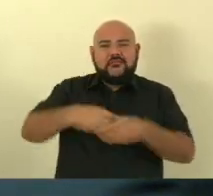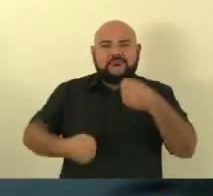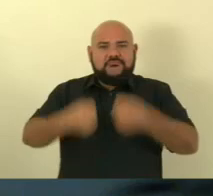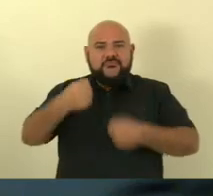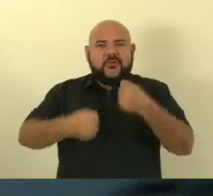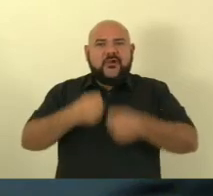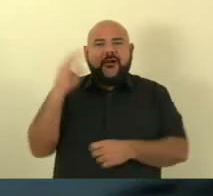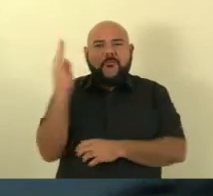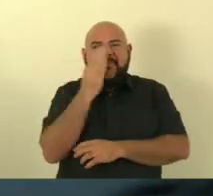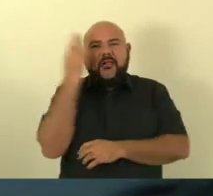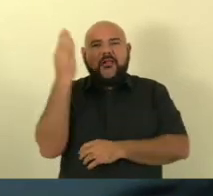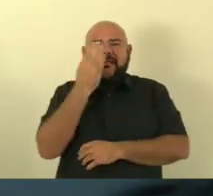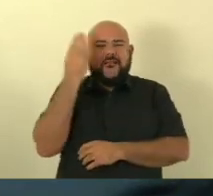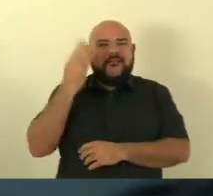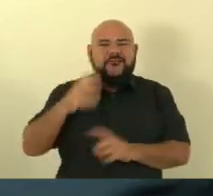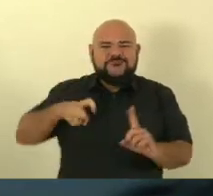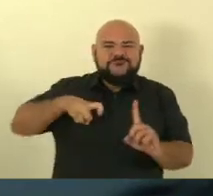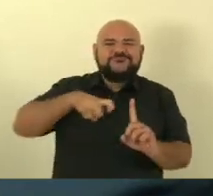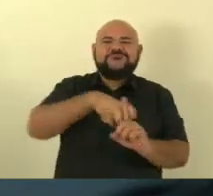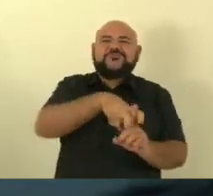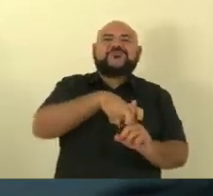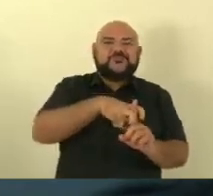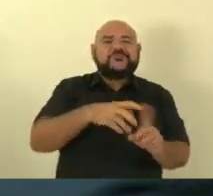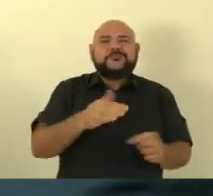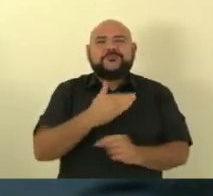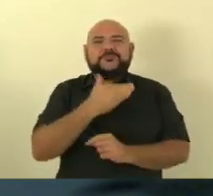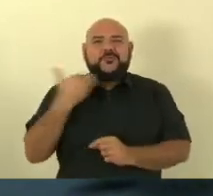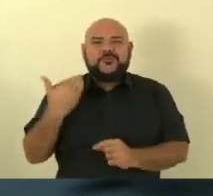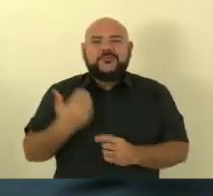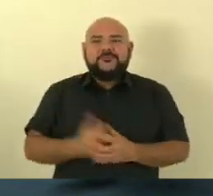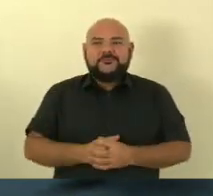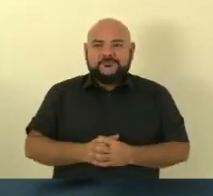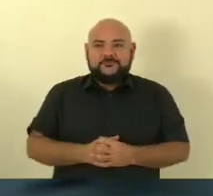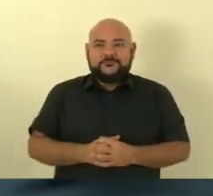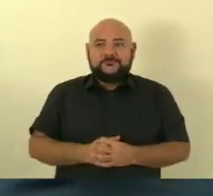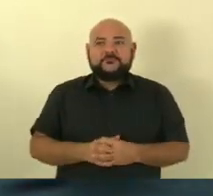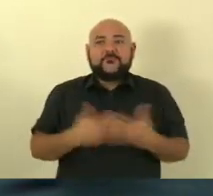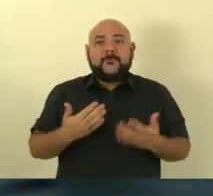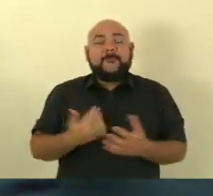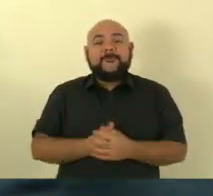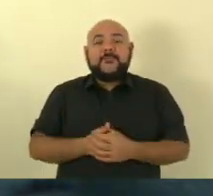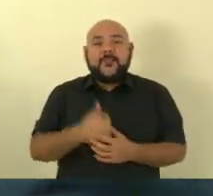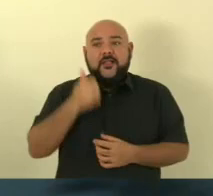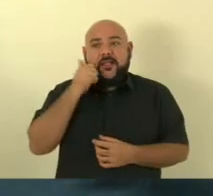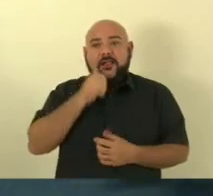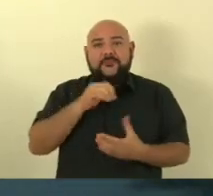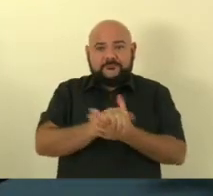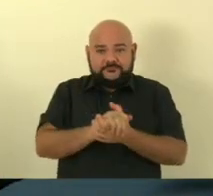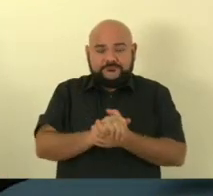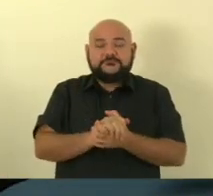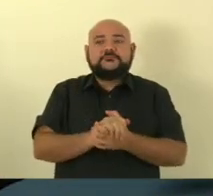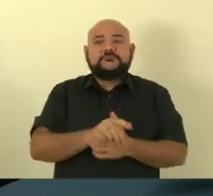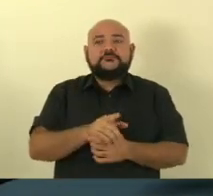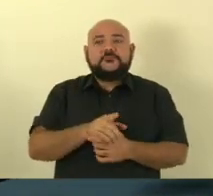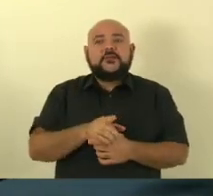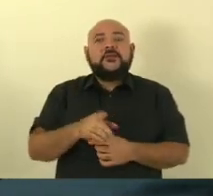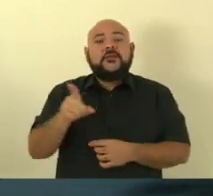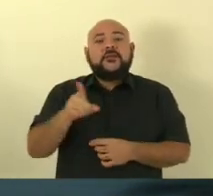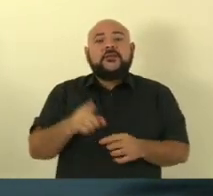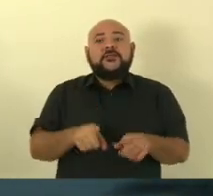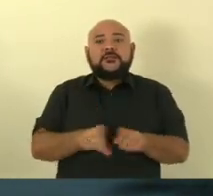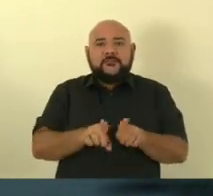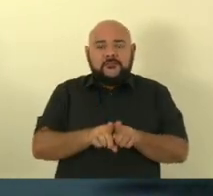após o acidente que vitimou ele. A companheira dele também, a Vanserleia